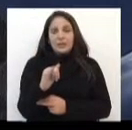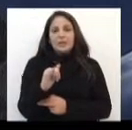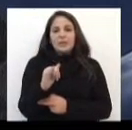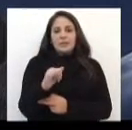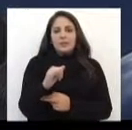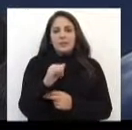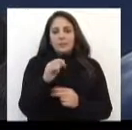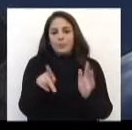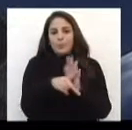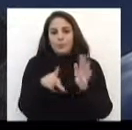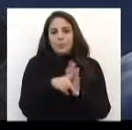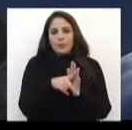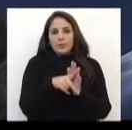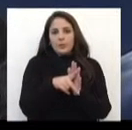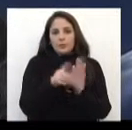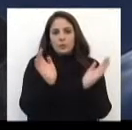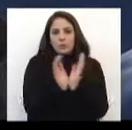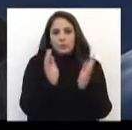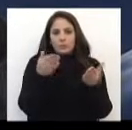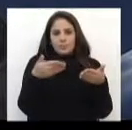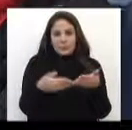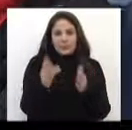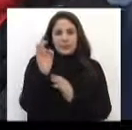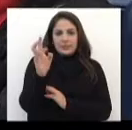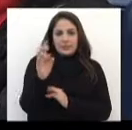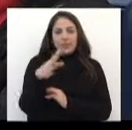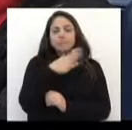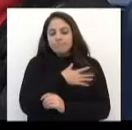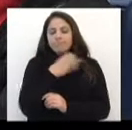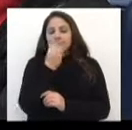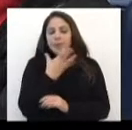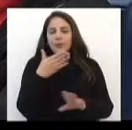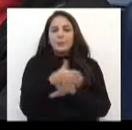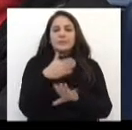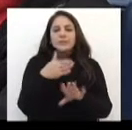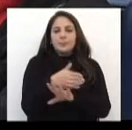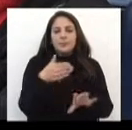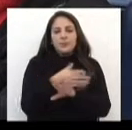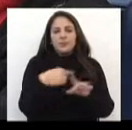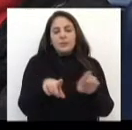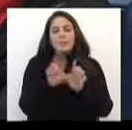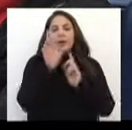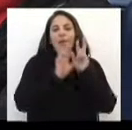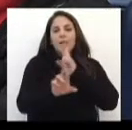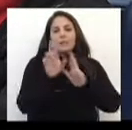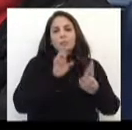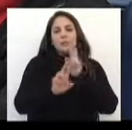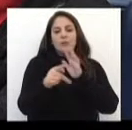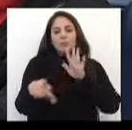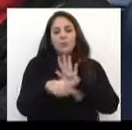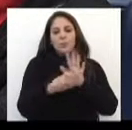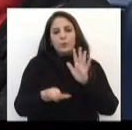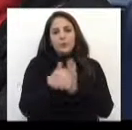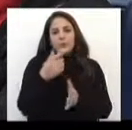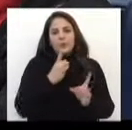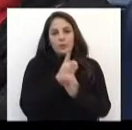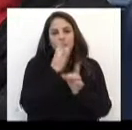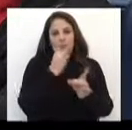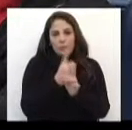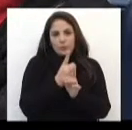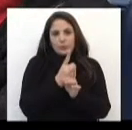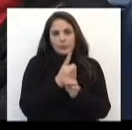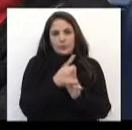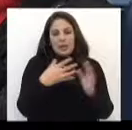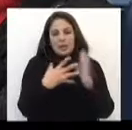preside o comitê do CRAC, ficou satisfeito com a participação e com os resultados do primeiro encontro da